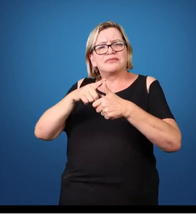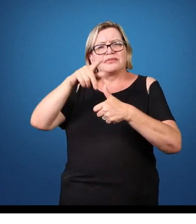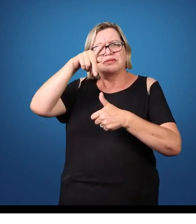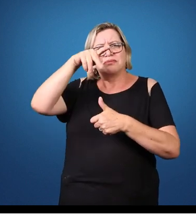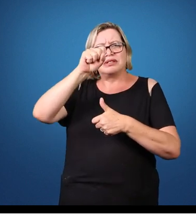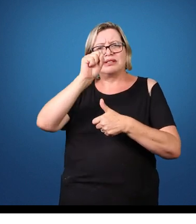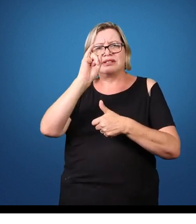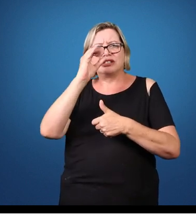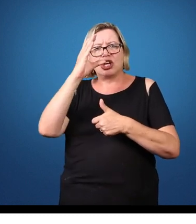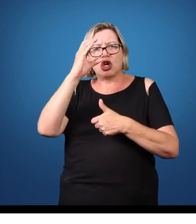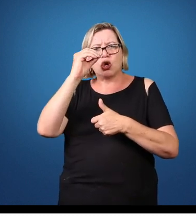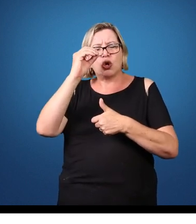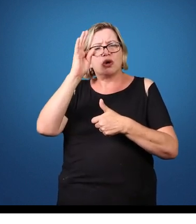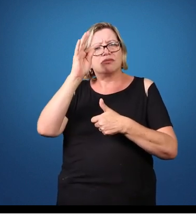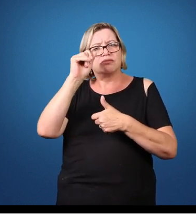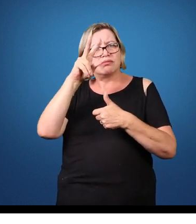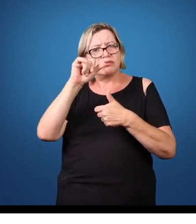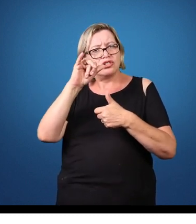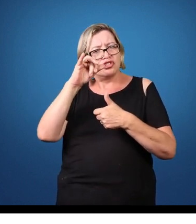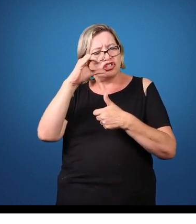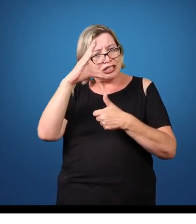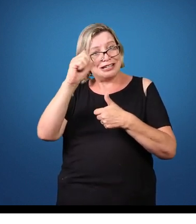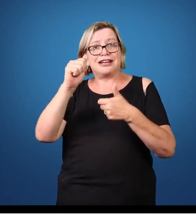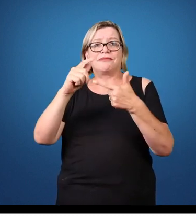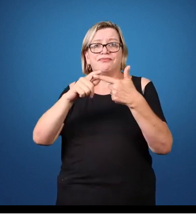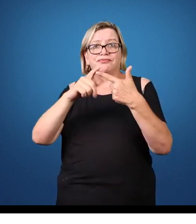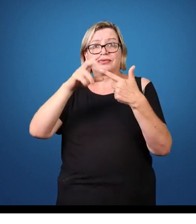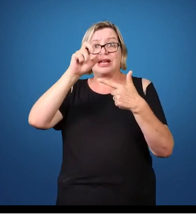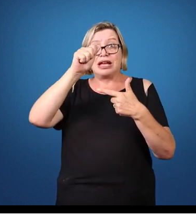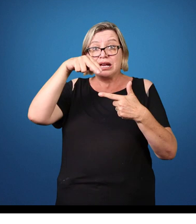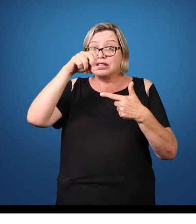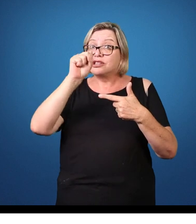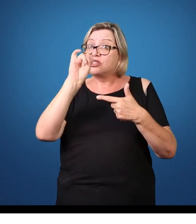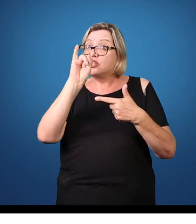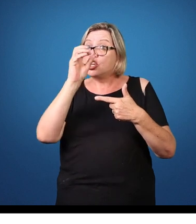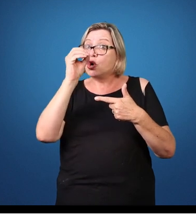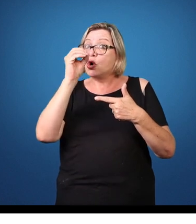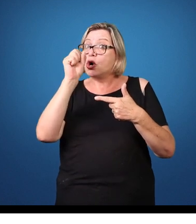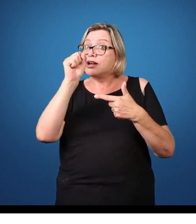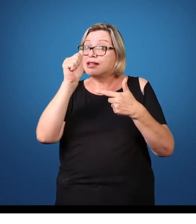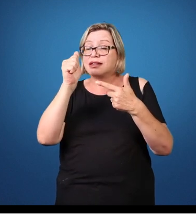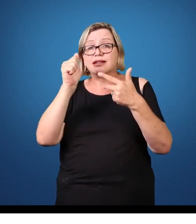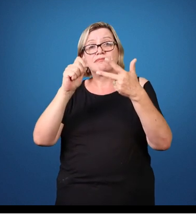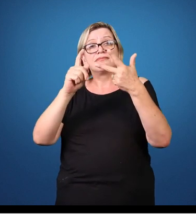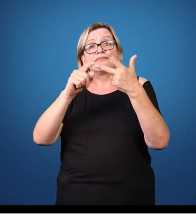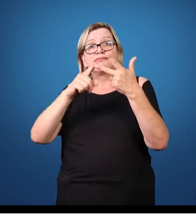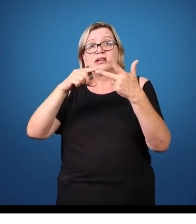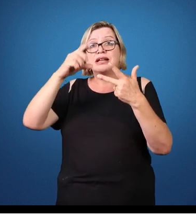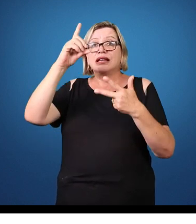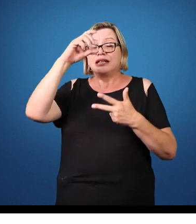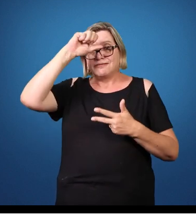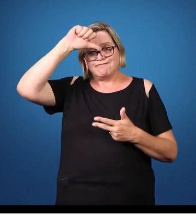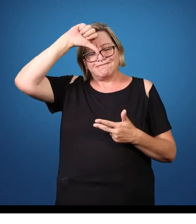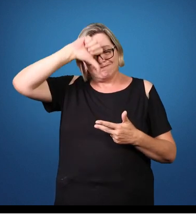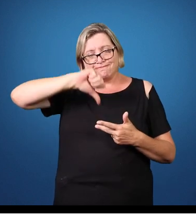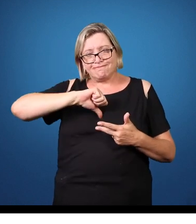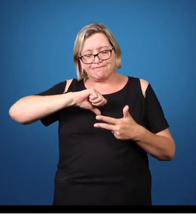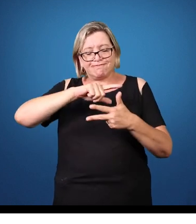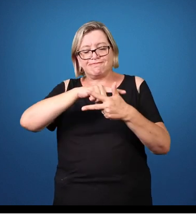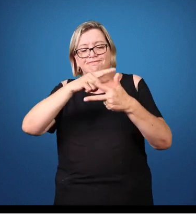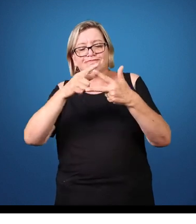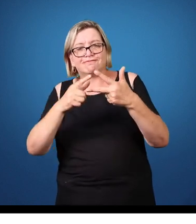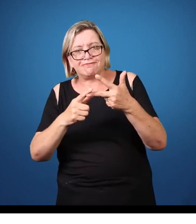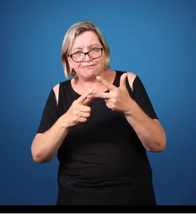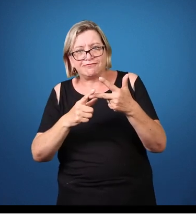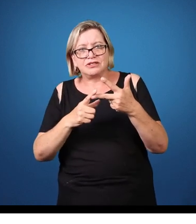caracterizá-las, conceituá-las nos seus aspectos mais fundamentais? Sim. Veja, os